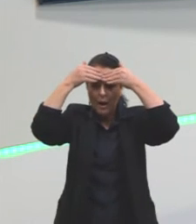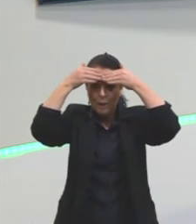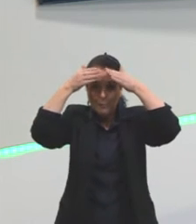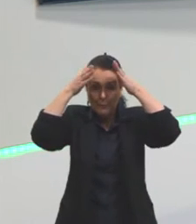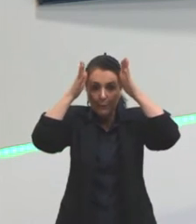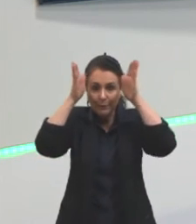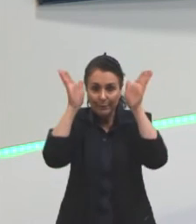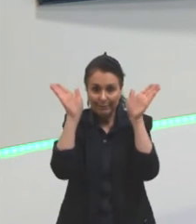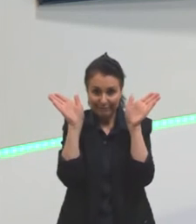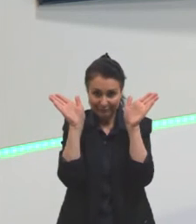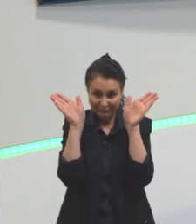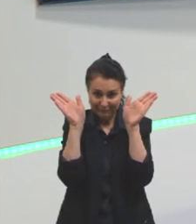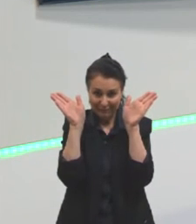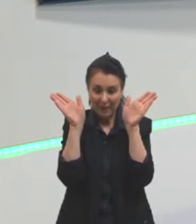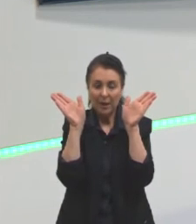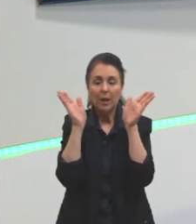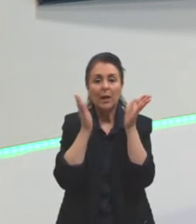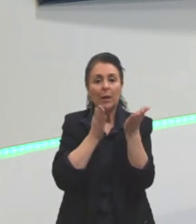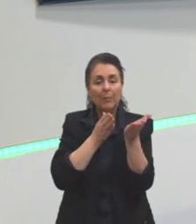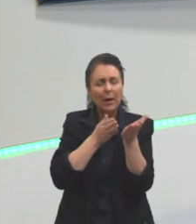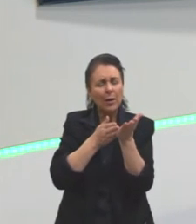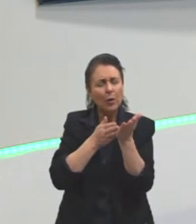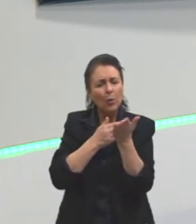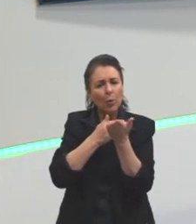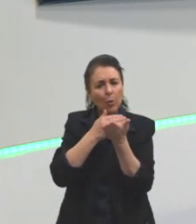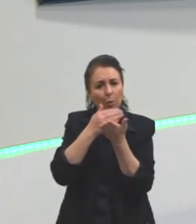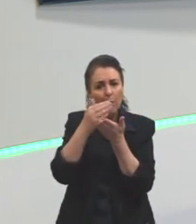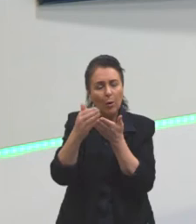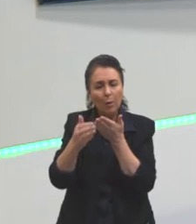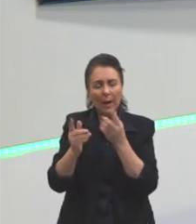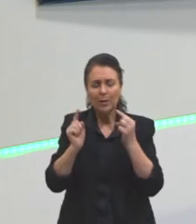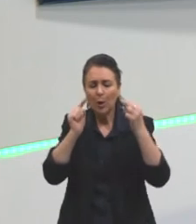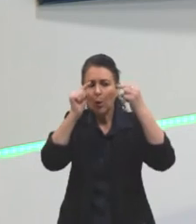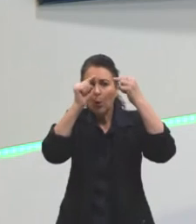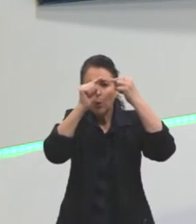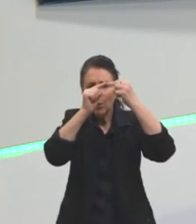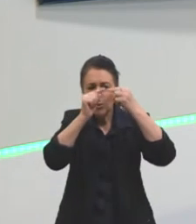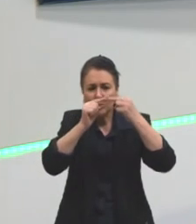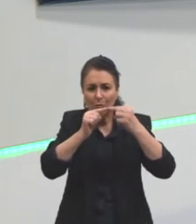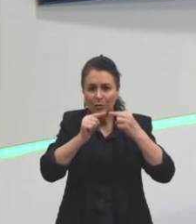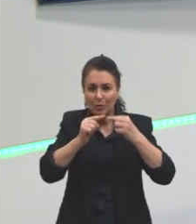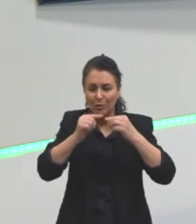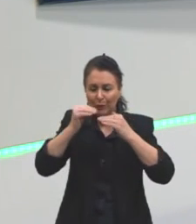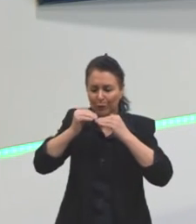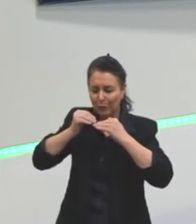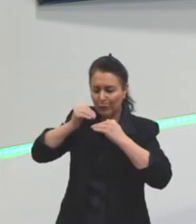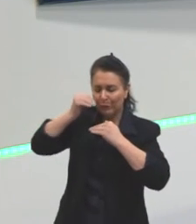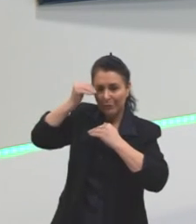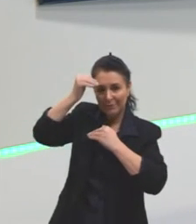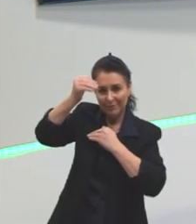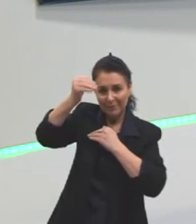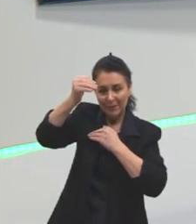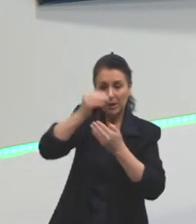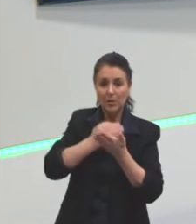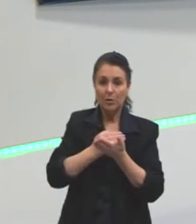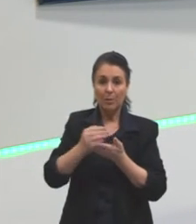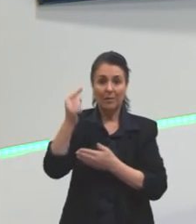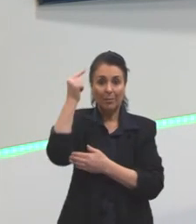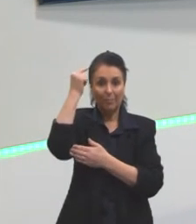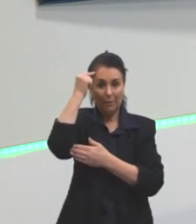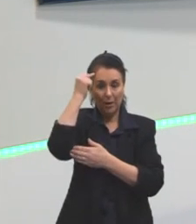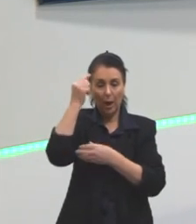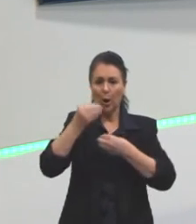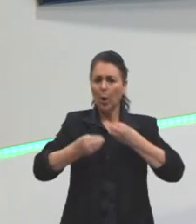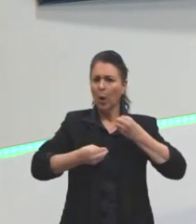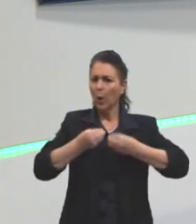traçar possibilidades além daquilo que nos foi colocado. E é aí que a gente vai começar a pensar em